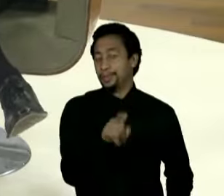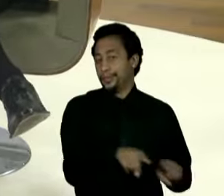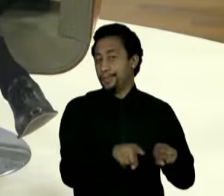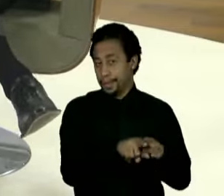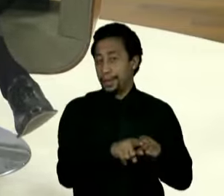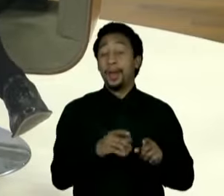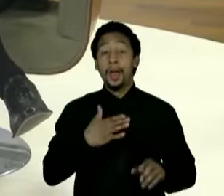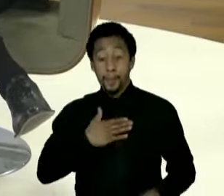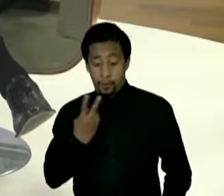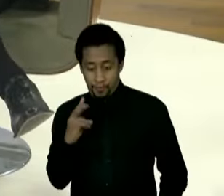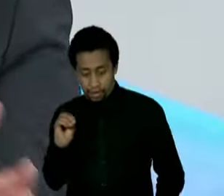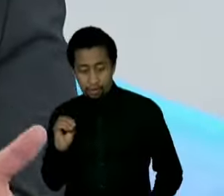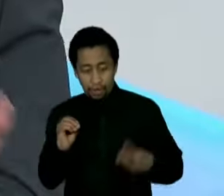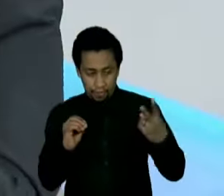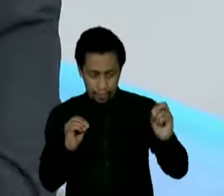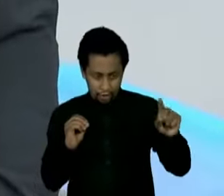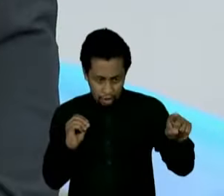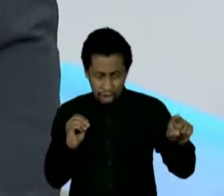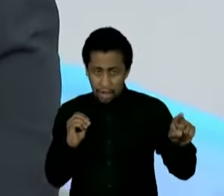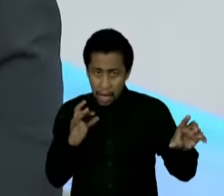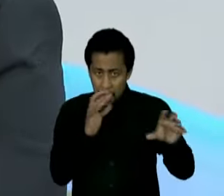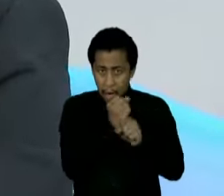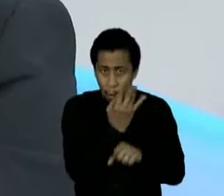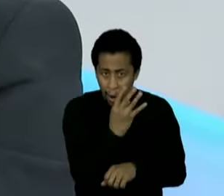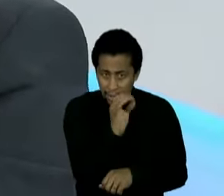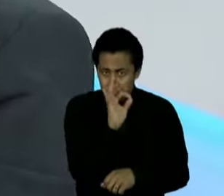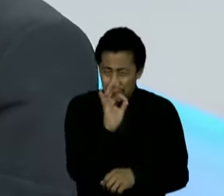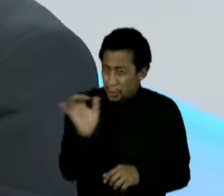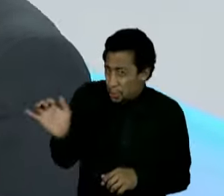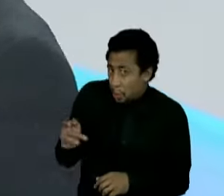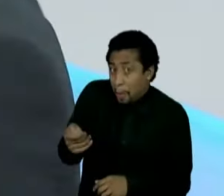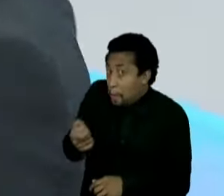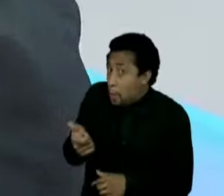têm que fazer, os dois outros candidatos com um perfil mais à direita.